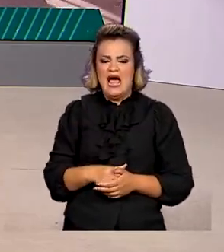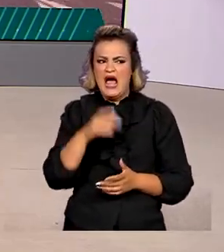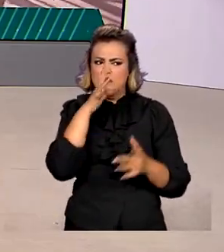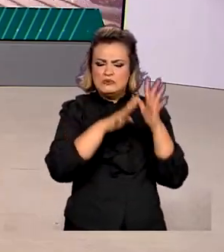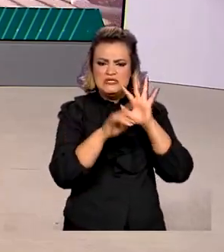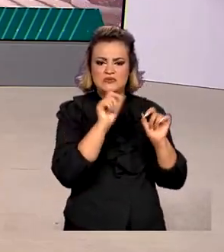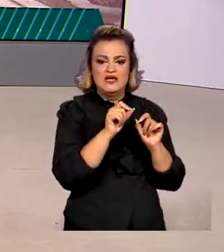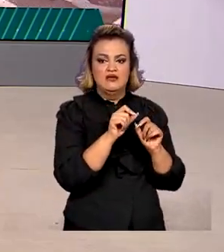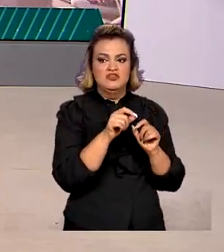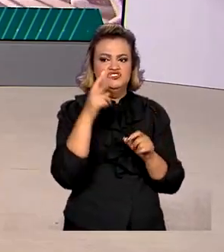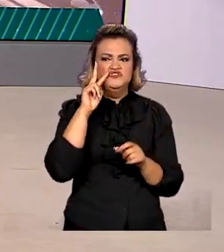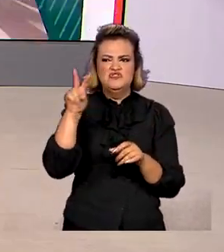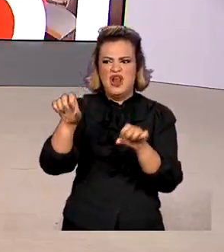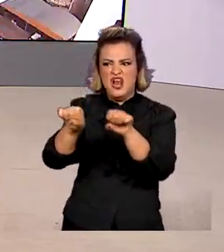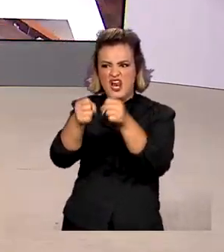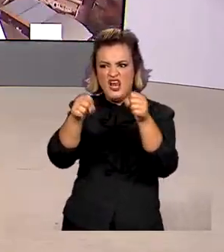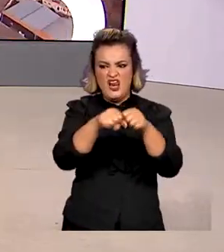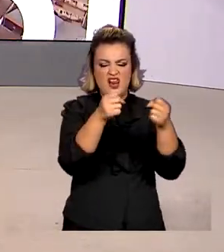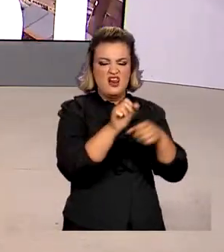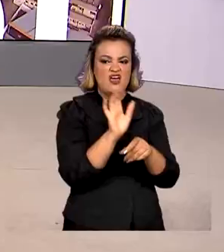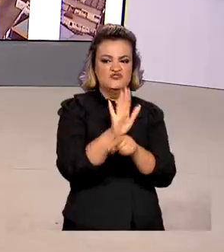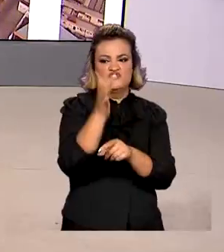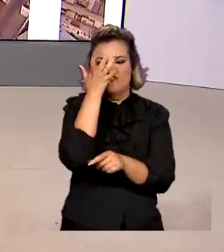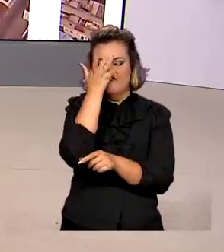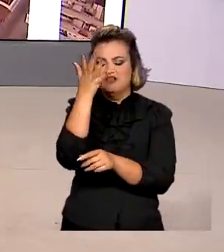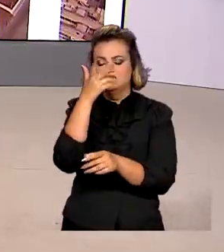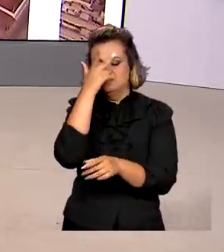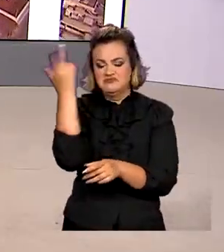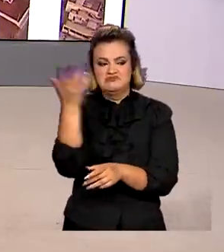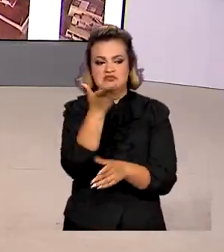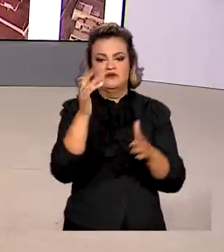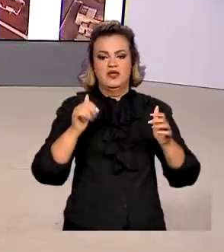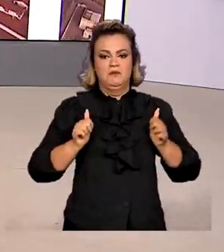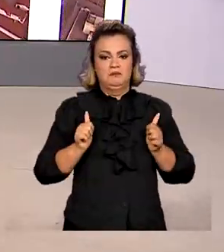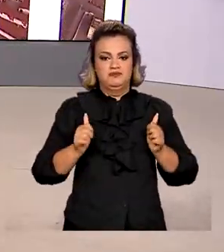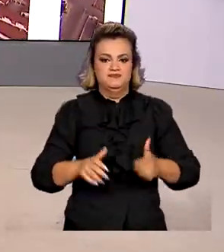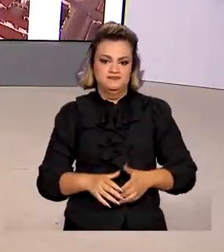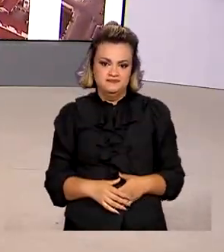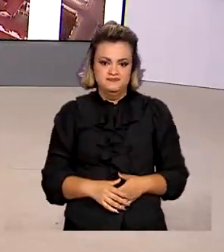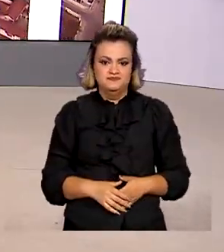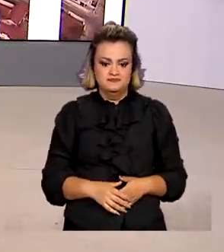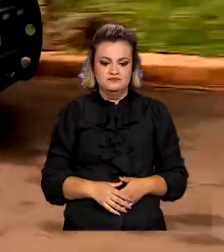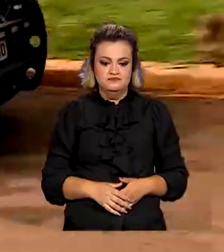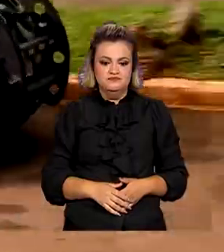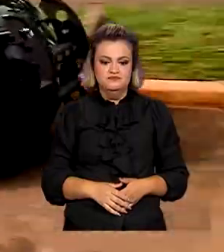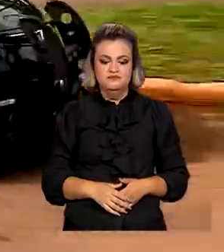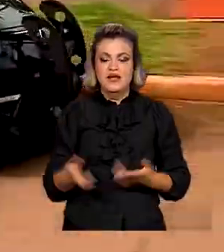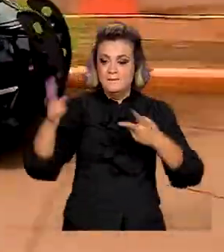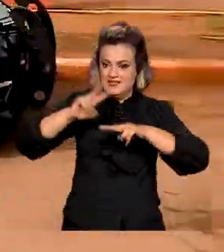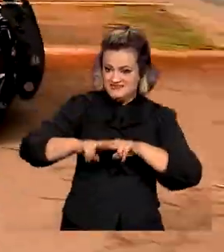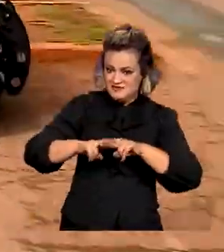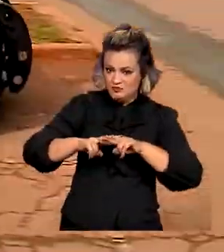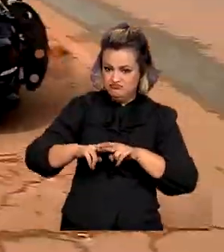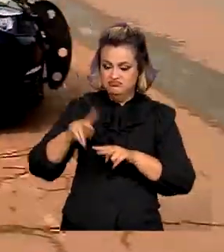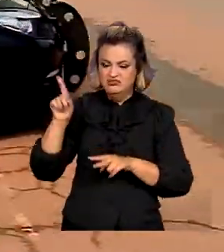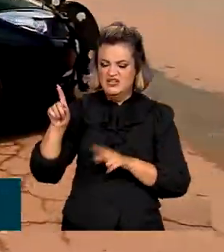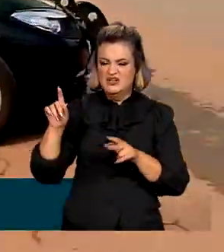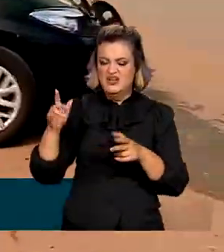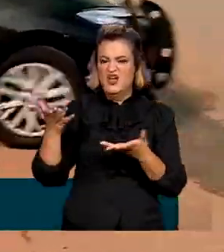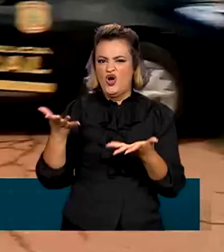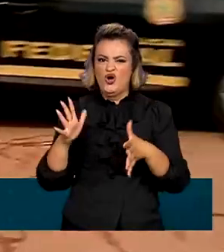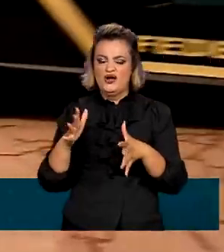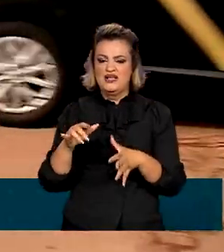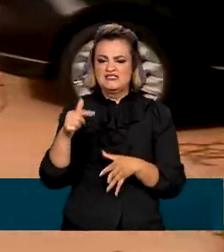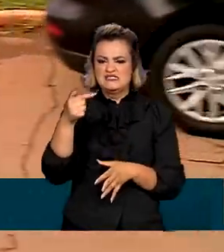acusado de omissão e de facilitação para os atos terroristas em Brasília. A prisão preventiva foi por volta